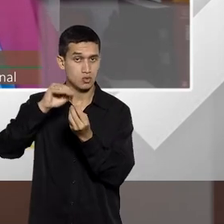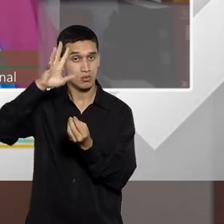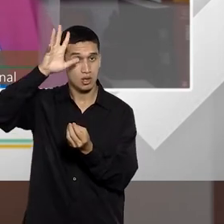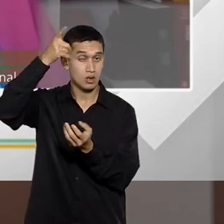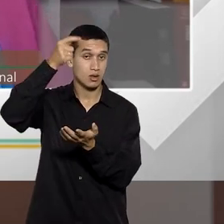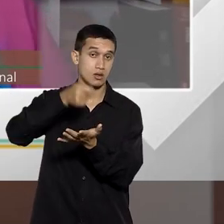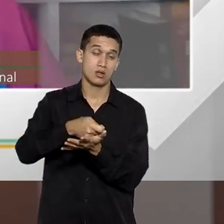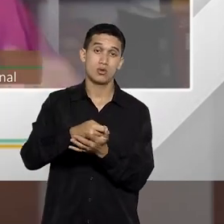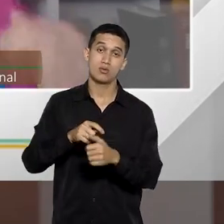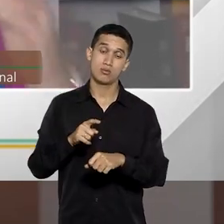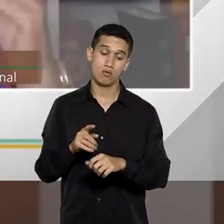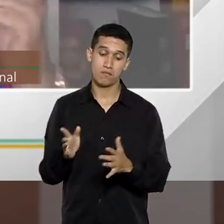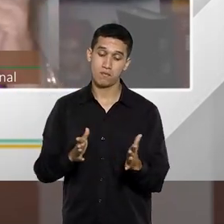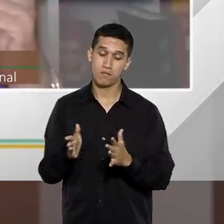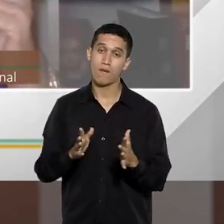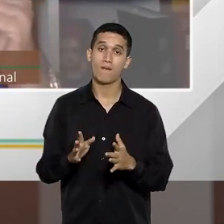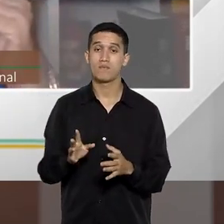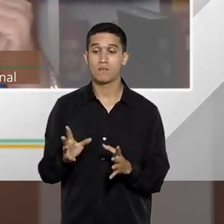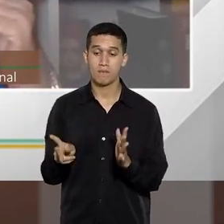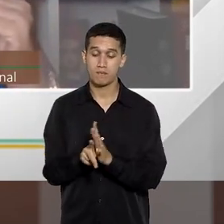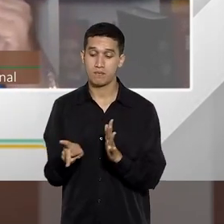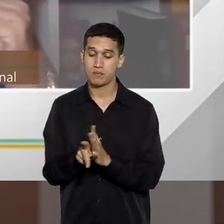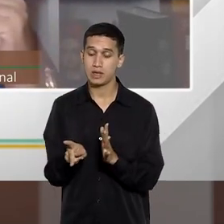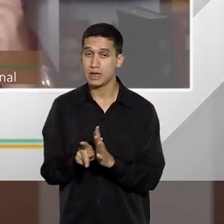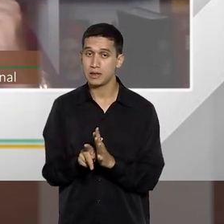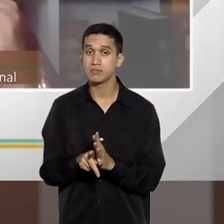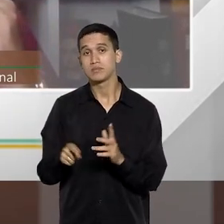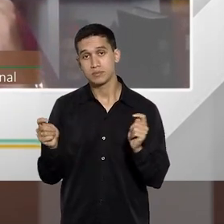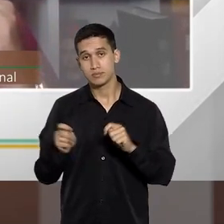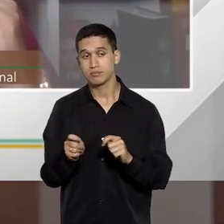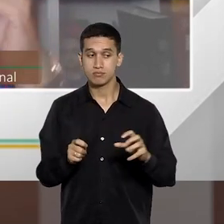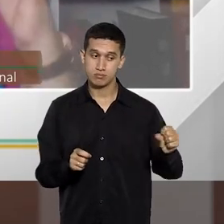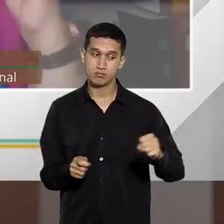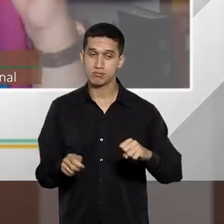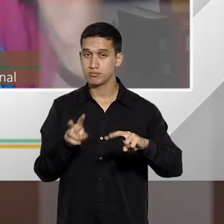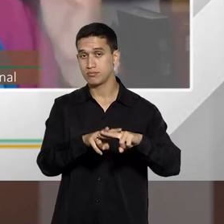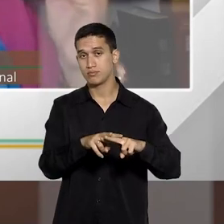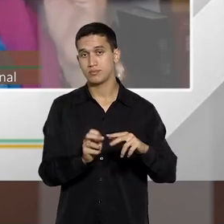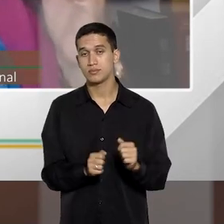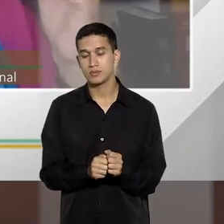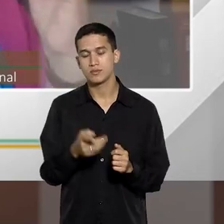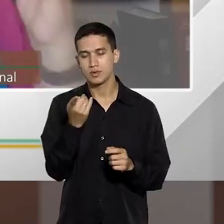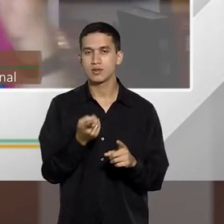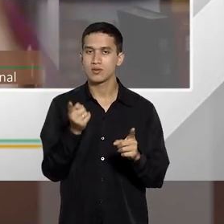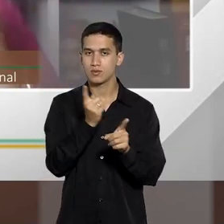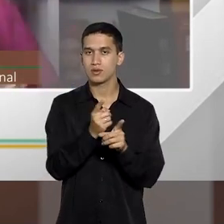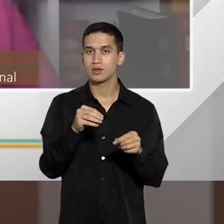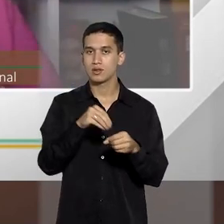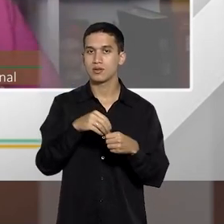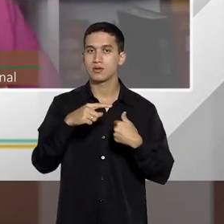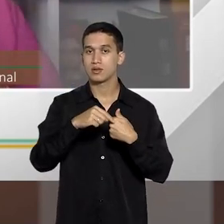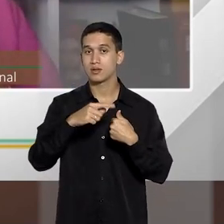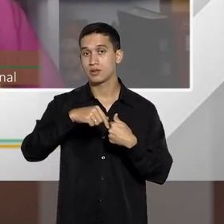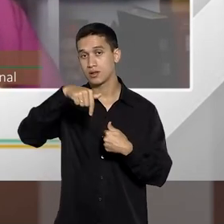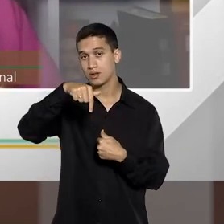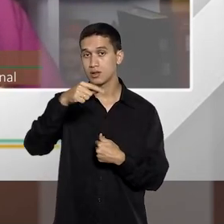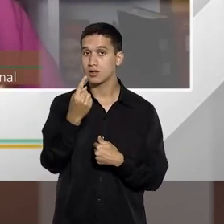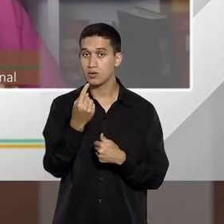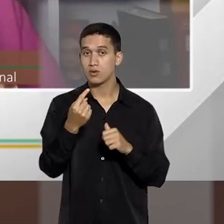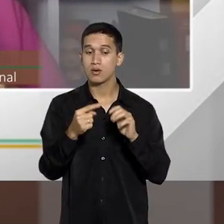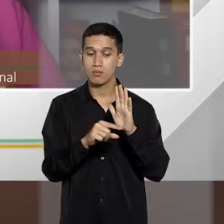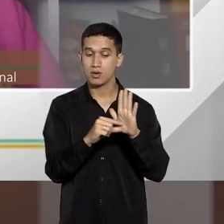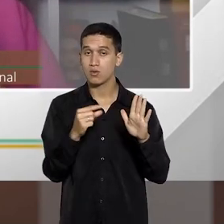para fins de pena. E aí, é o que você encontra entre o artigo 71 e o parágrafo único,